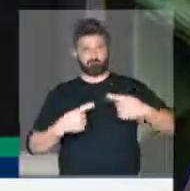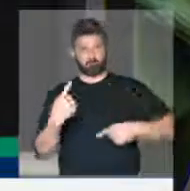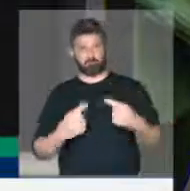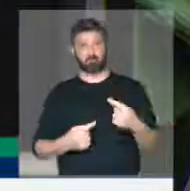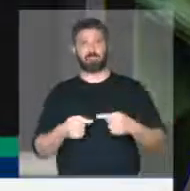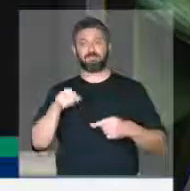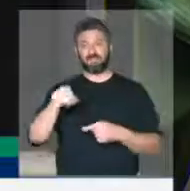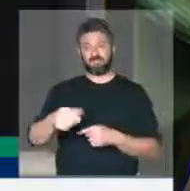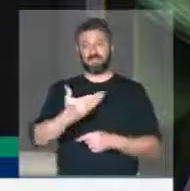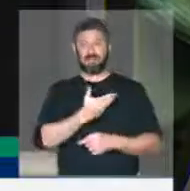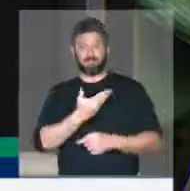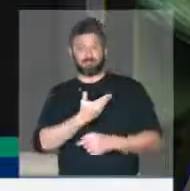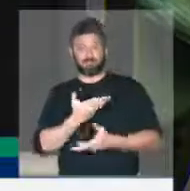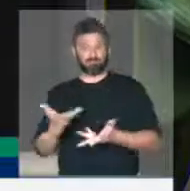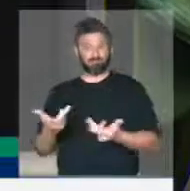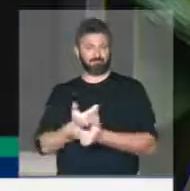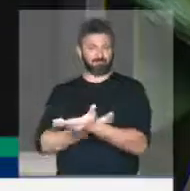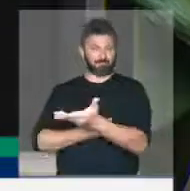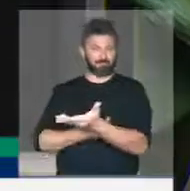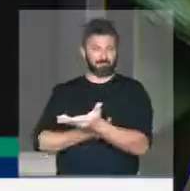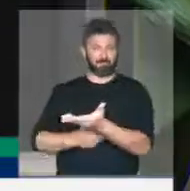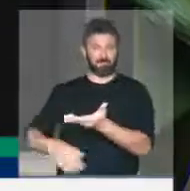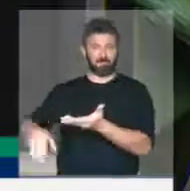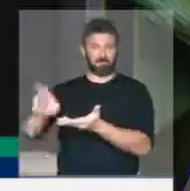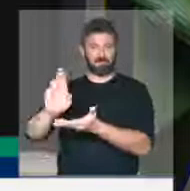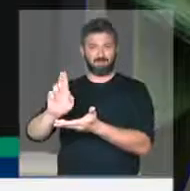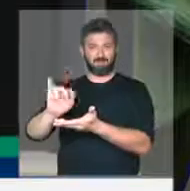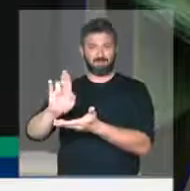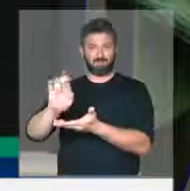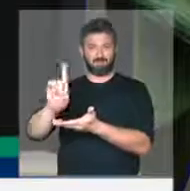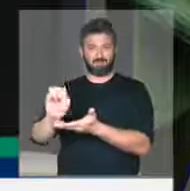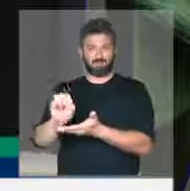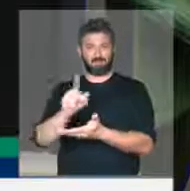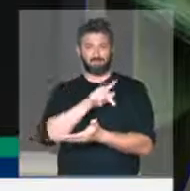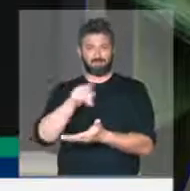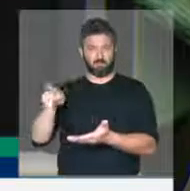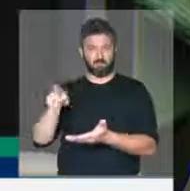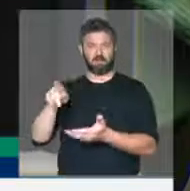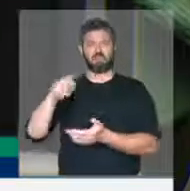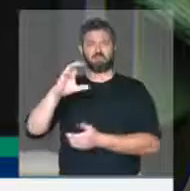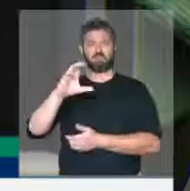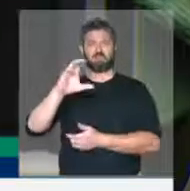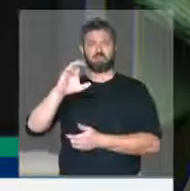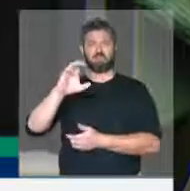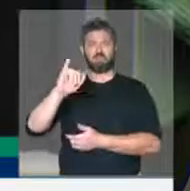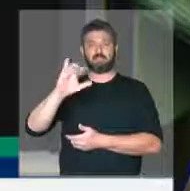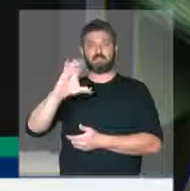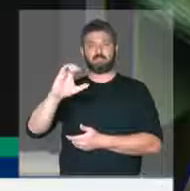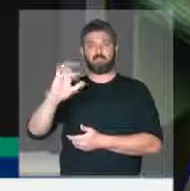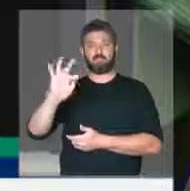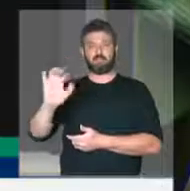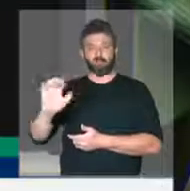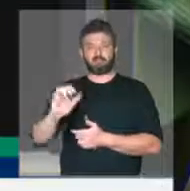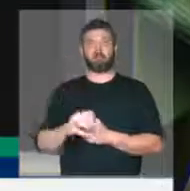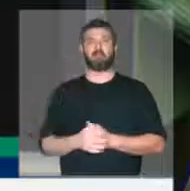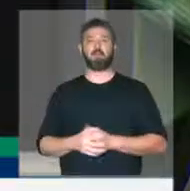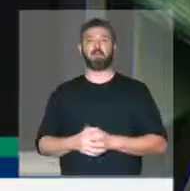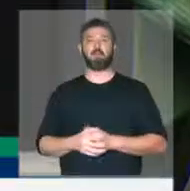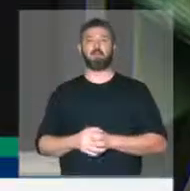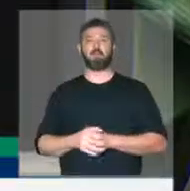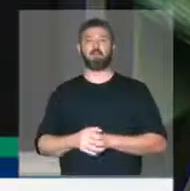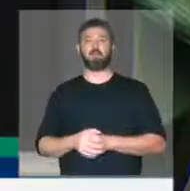com esse companheiro e amigo, grande companheiro presidente do CECIF, Bernardo Api,